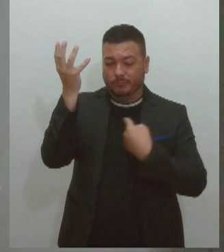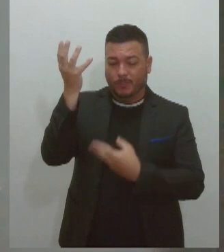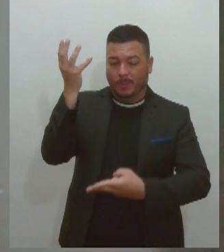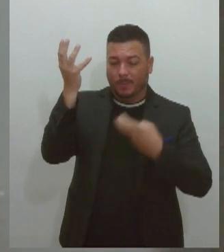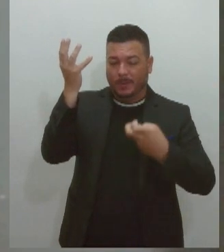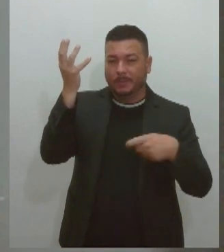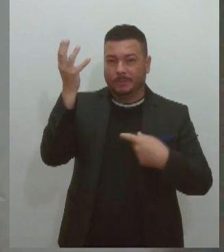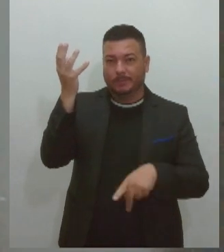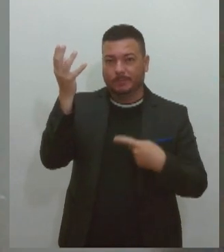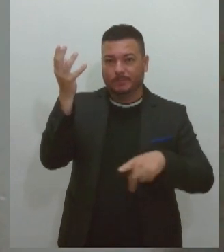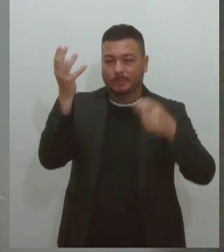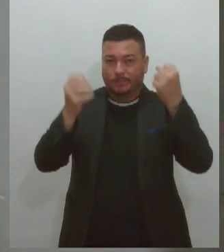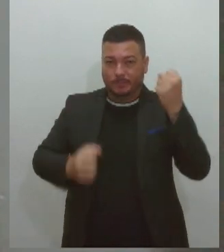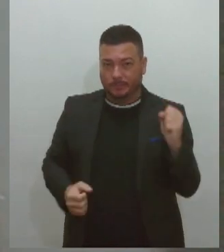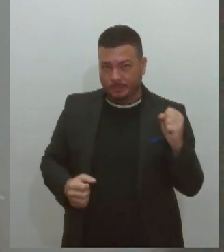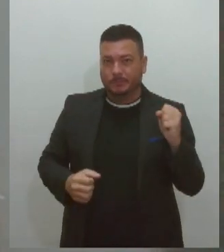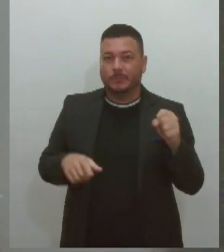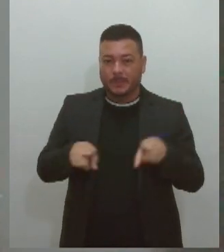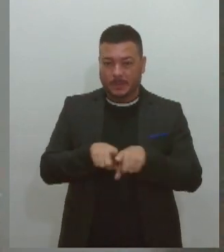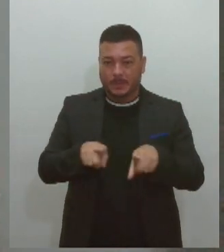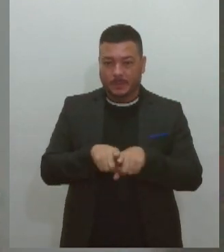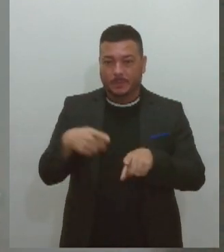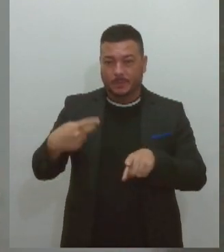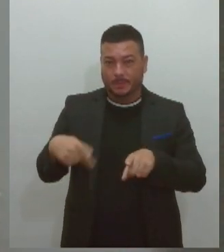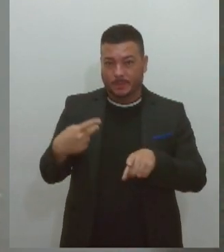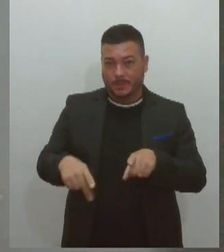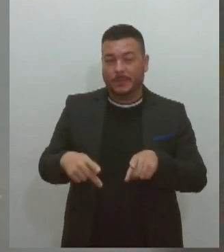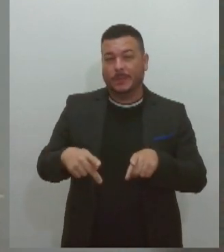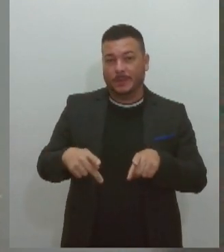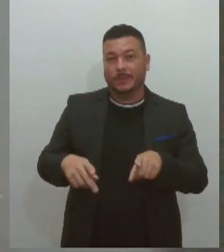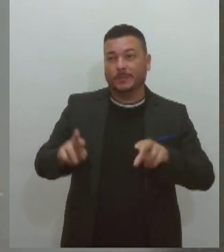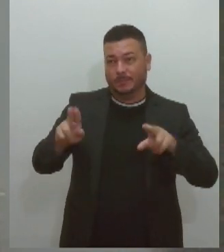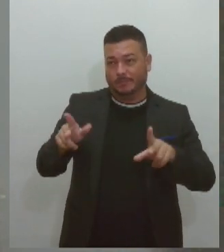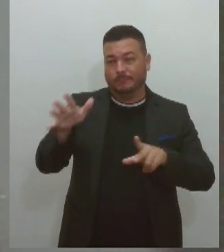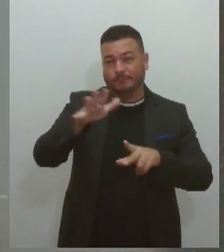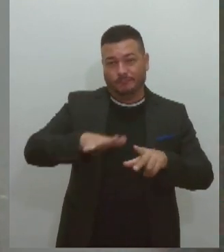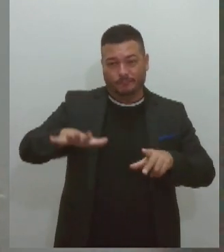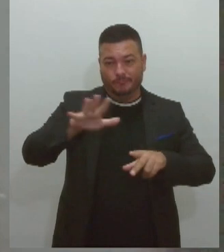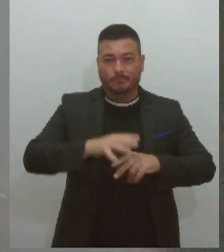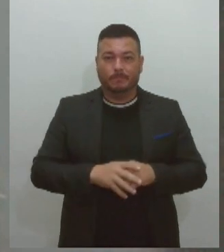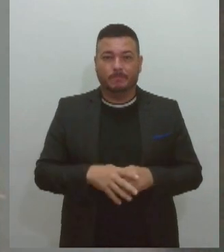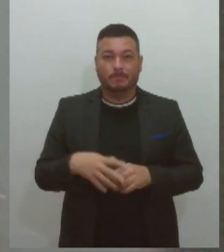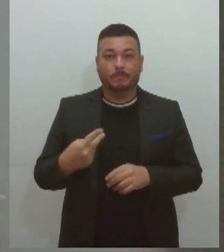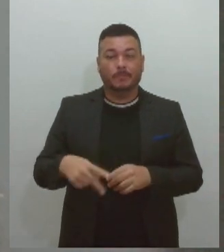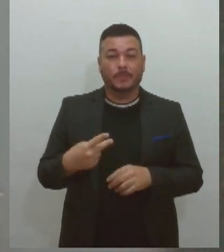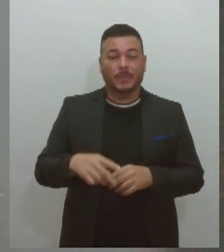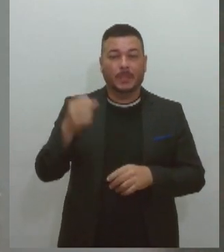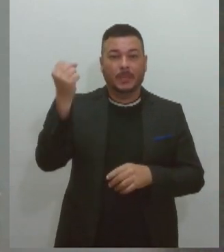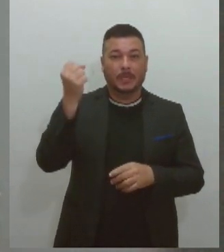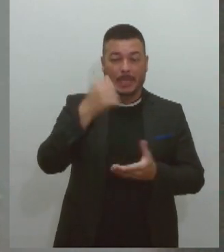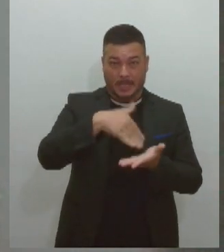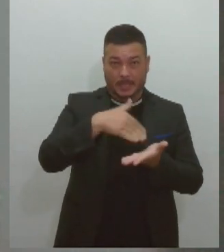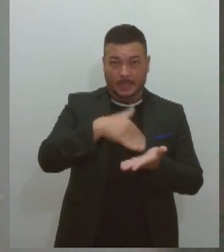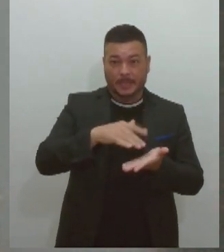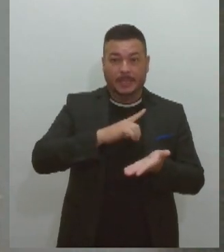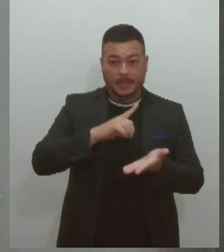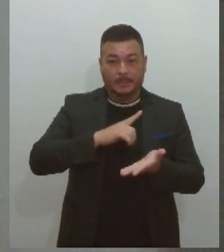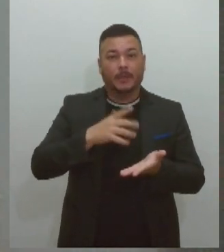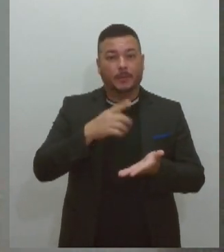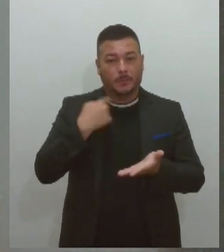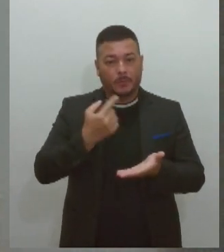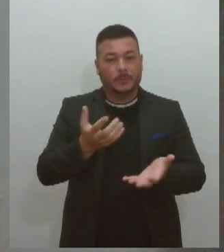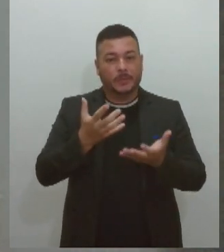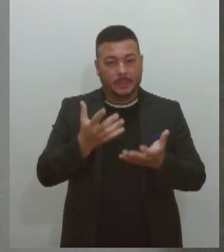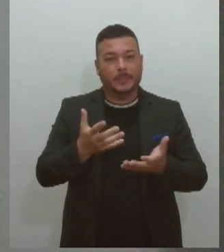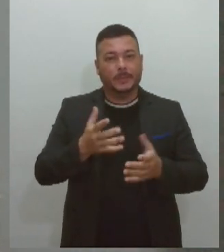e o estado aqui não é diferente, né? Nós temos aqui pela SEMAC, estamos tentando trabalhar essa questão da educação ambiental,